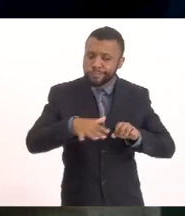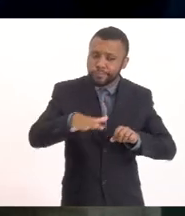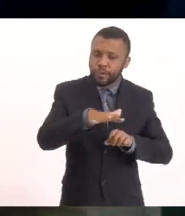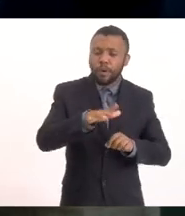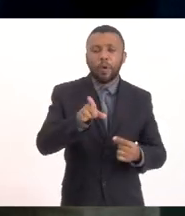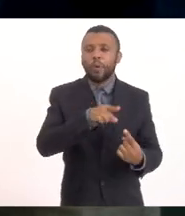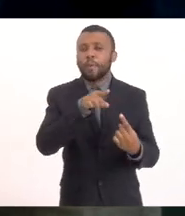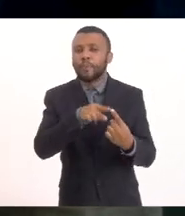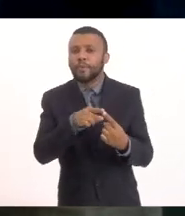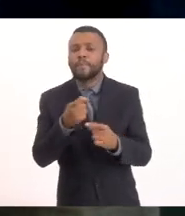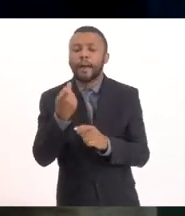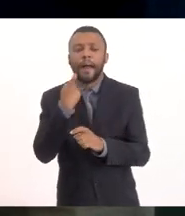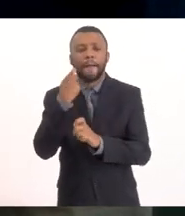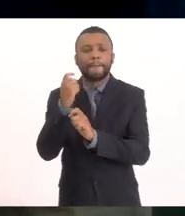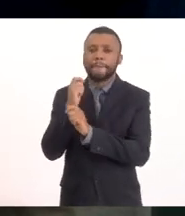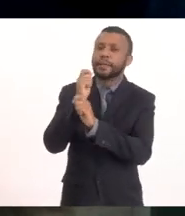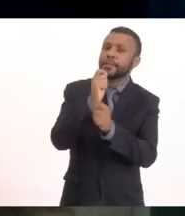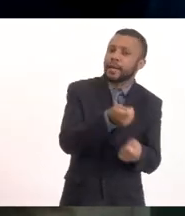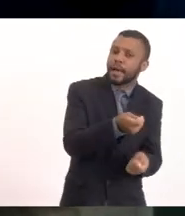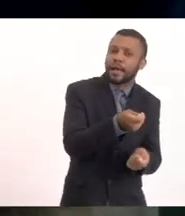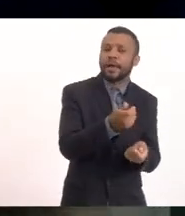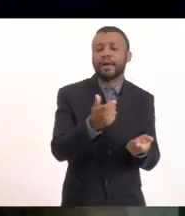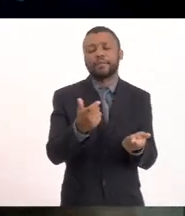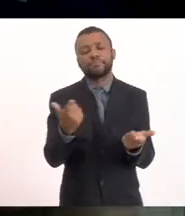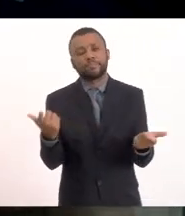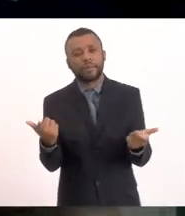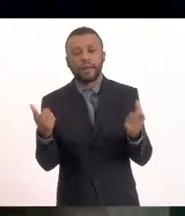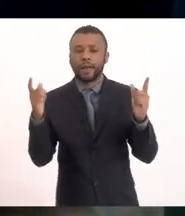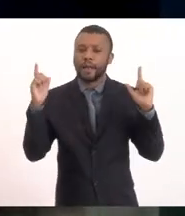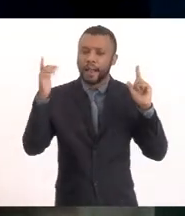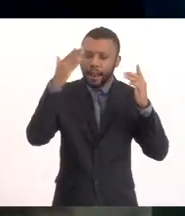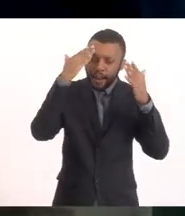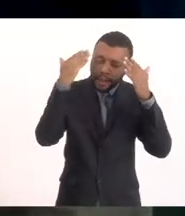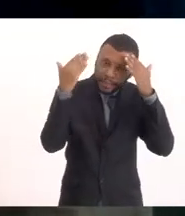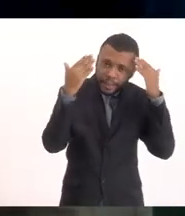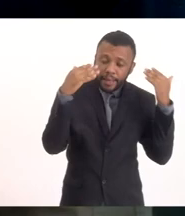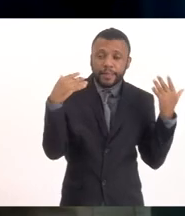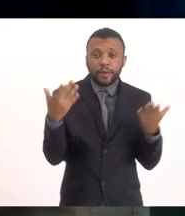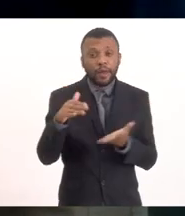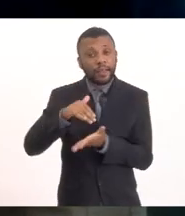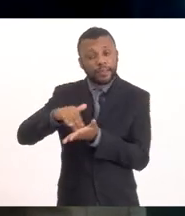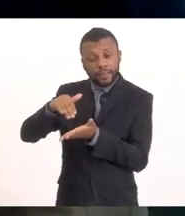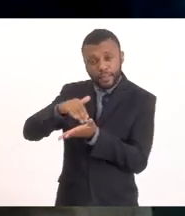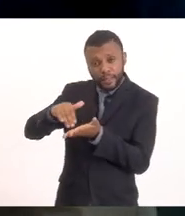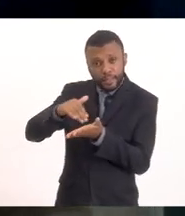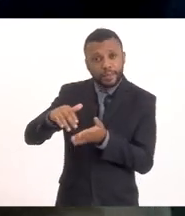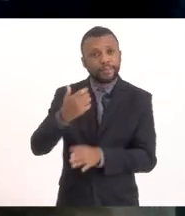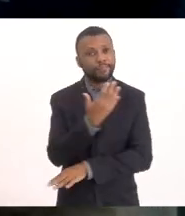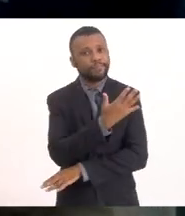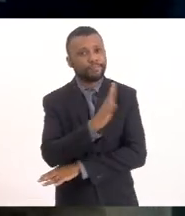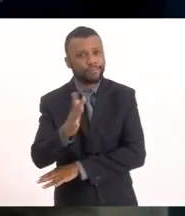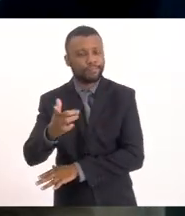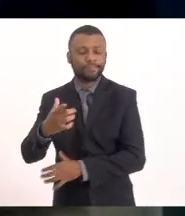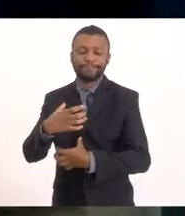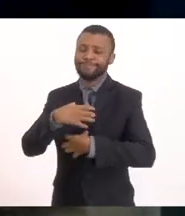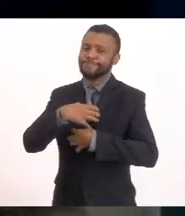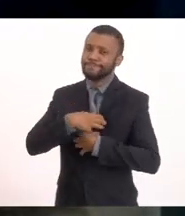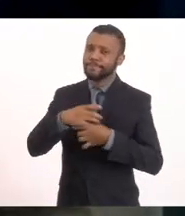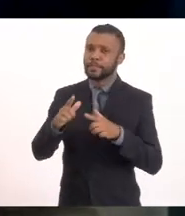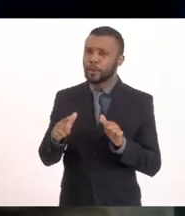atividades de lazer Então Nós fomos Secretaria de Meio Ambiente Foi provocada A fazer essa intervenção